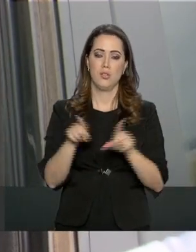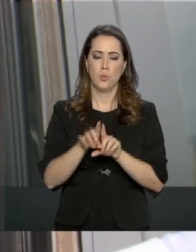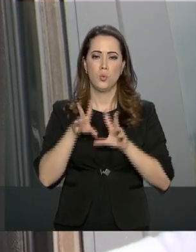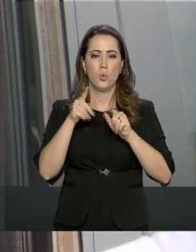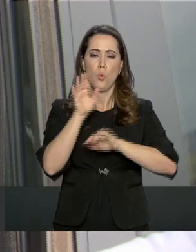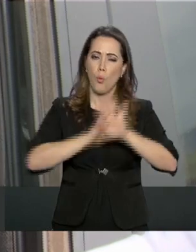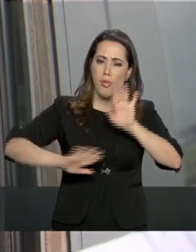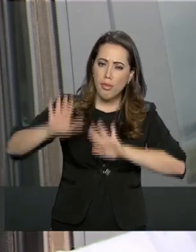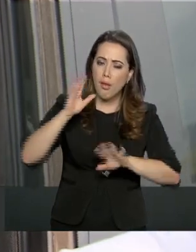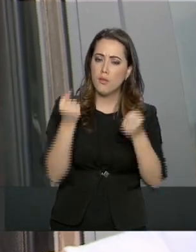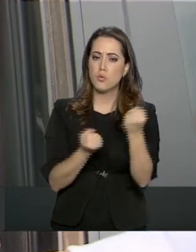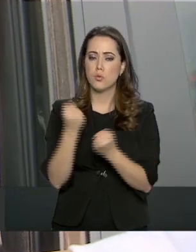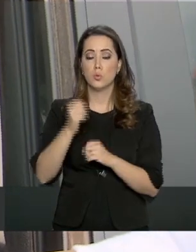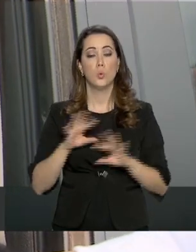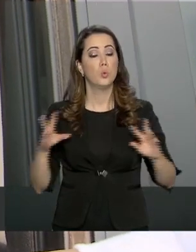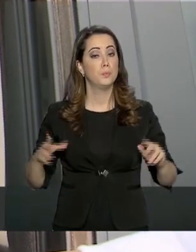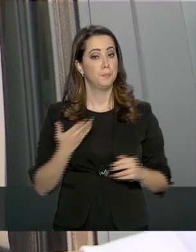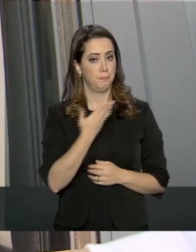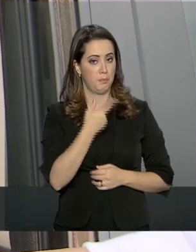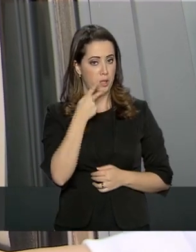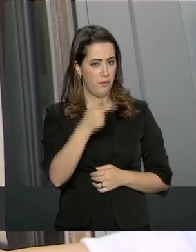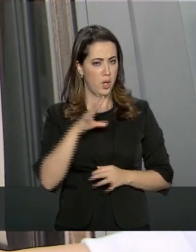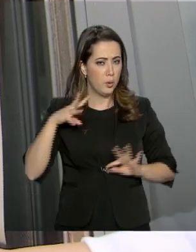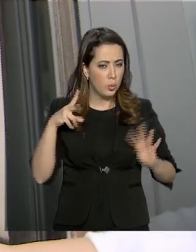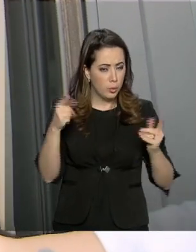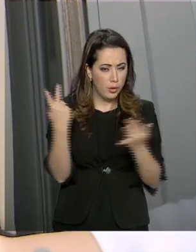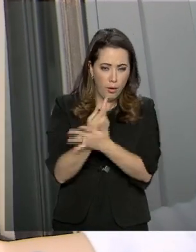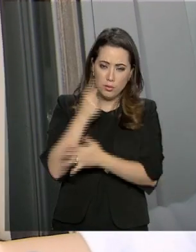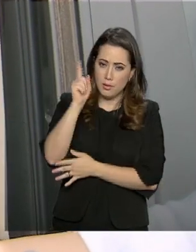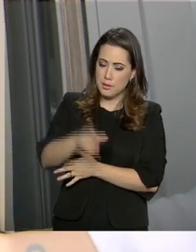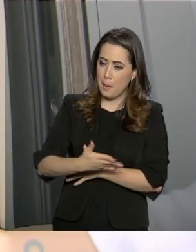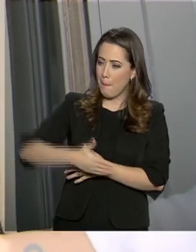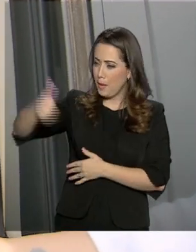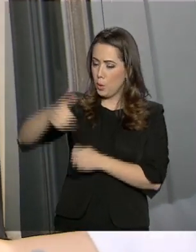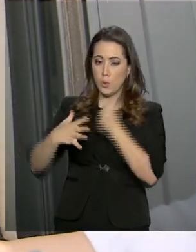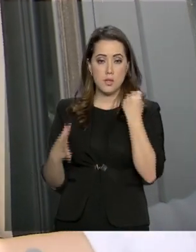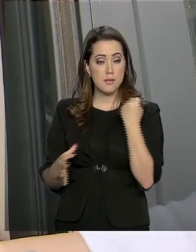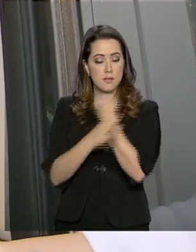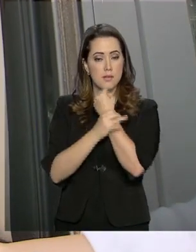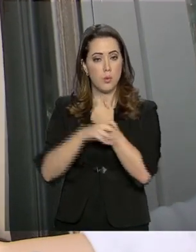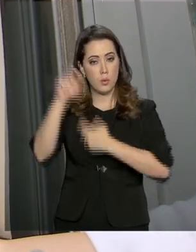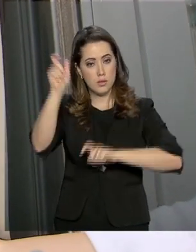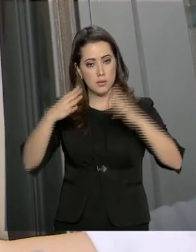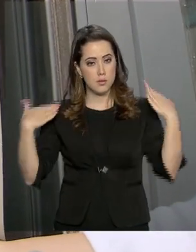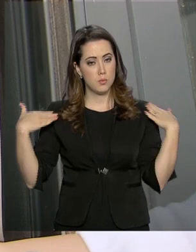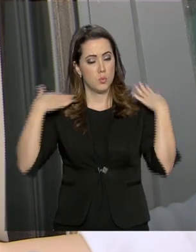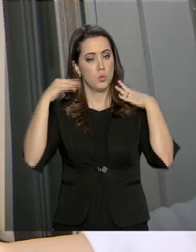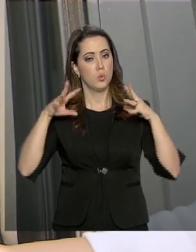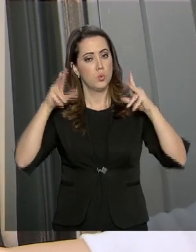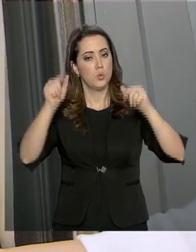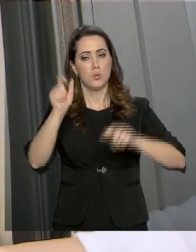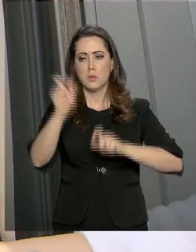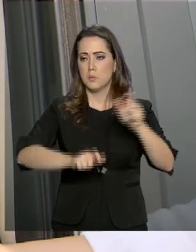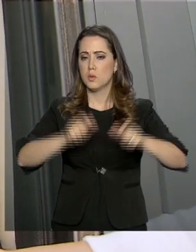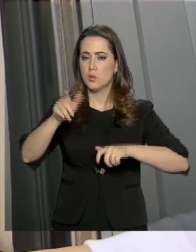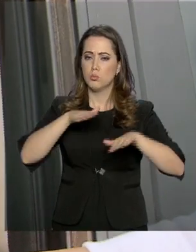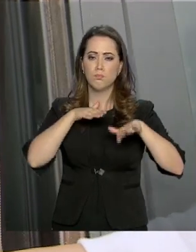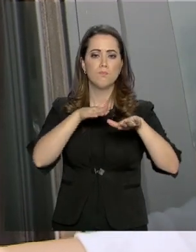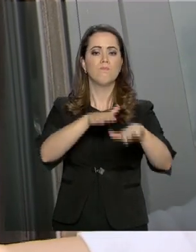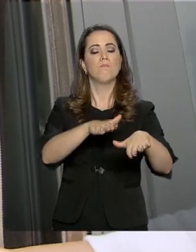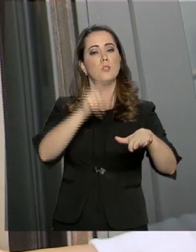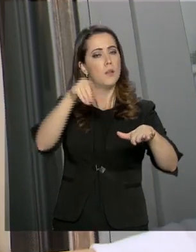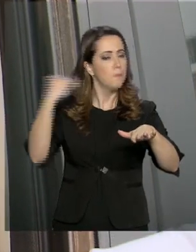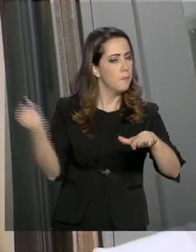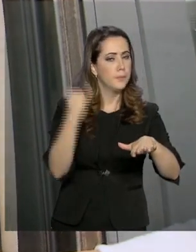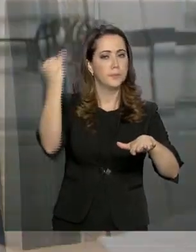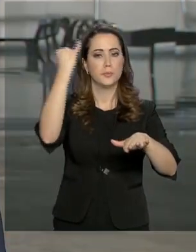estar melhorando a segurança dos motoristas e toda a segurança de todos que estão transitando